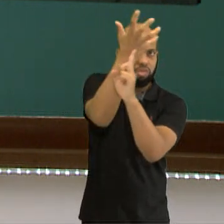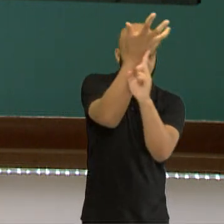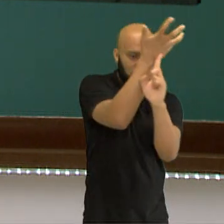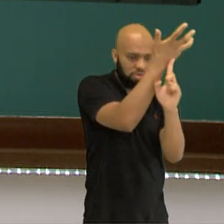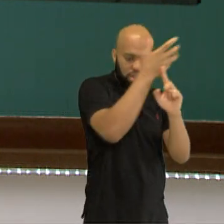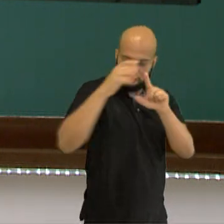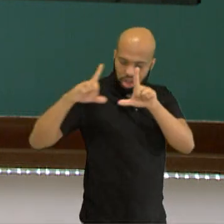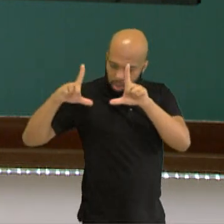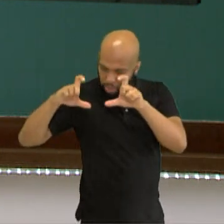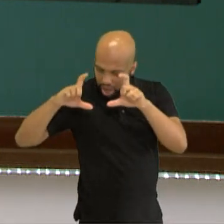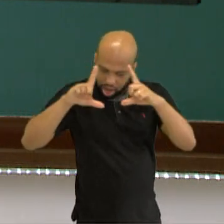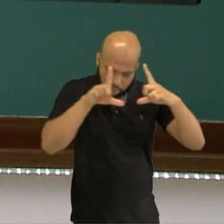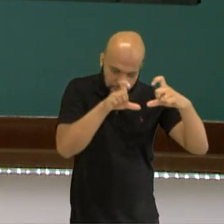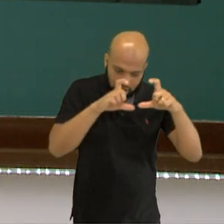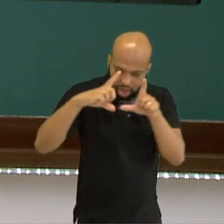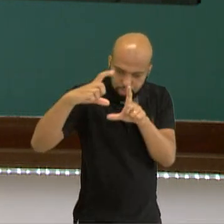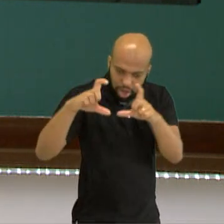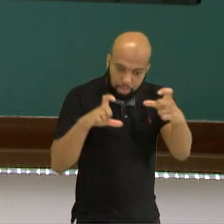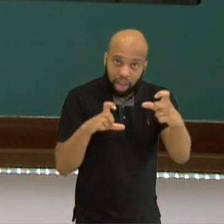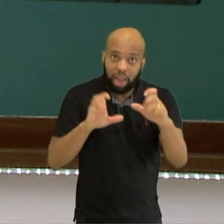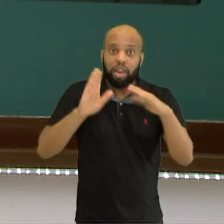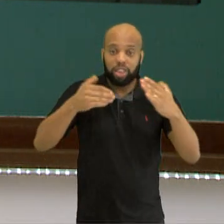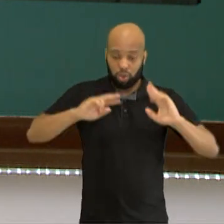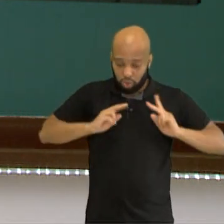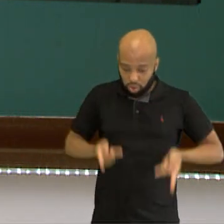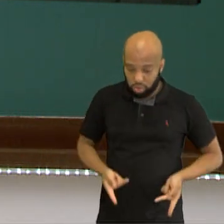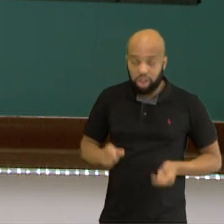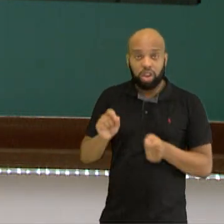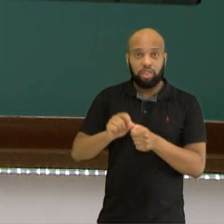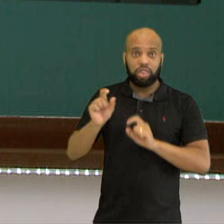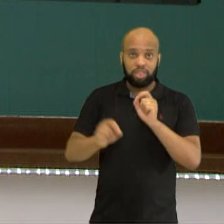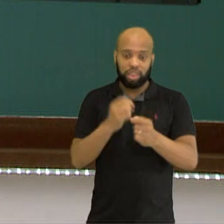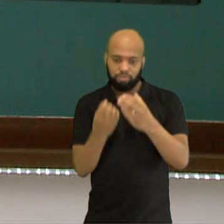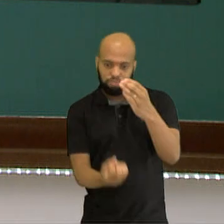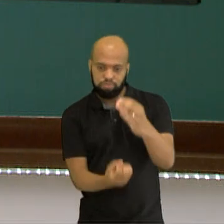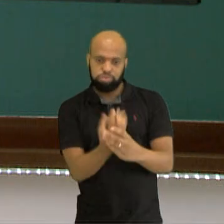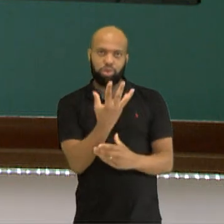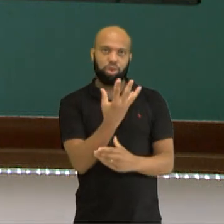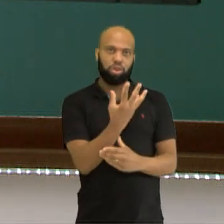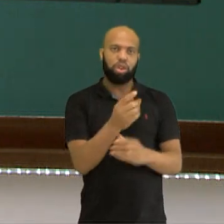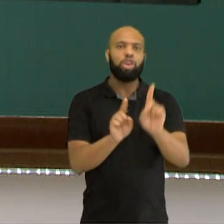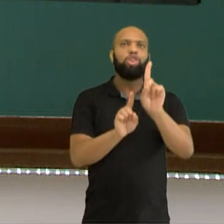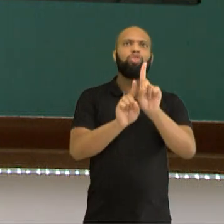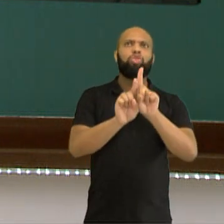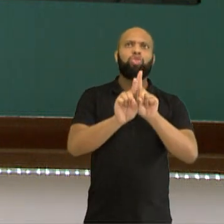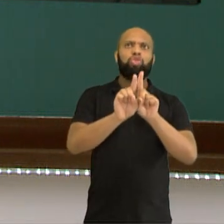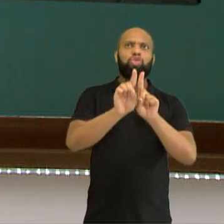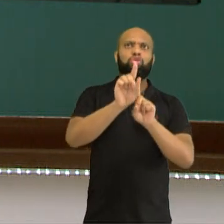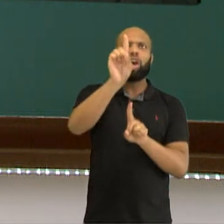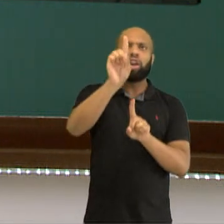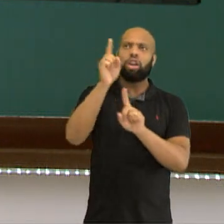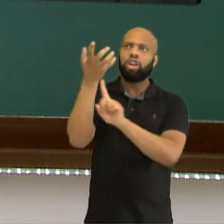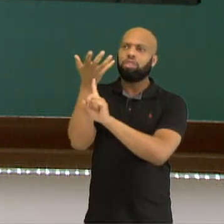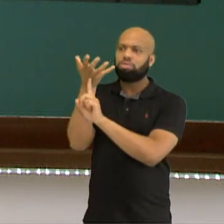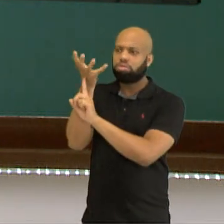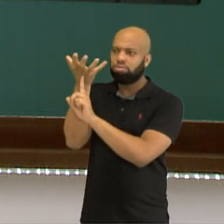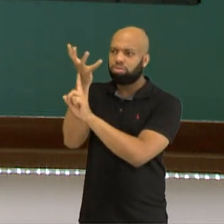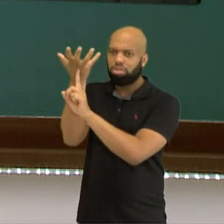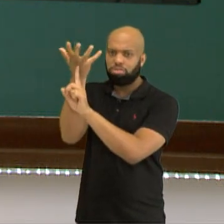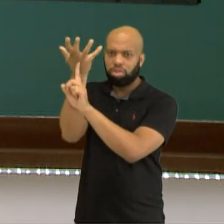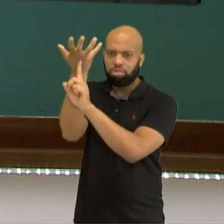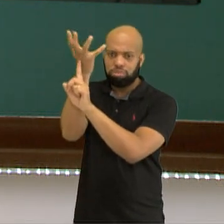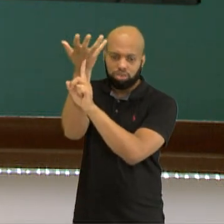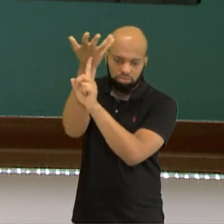avançou. E o homem construiu aparatos, por exemplo, sondas espaciais, que são lançadas. E essas